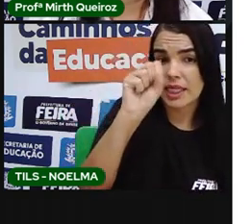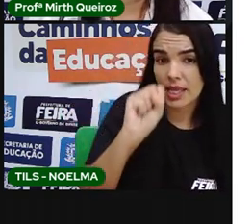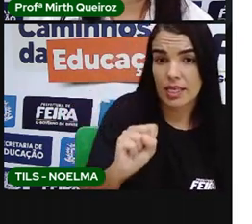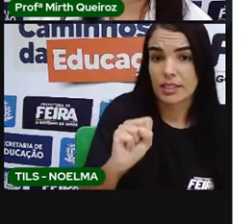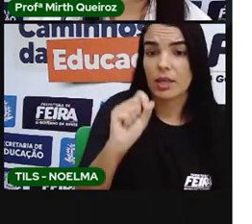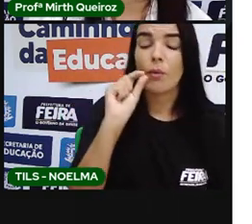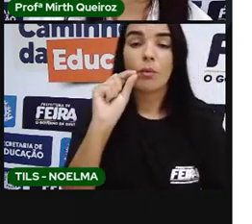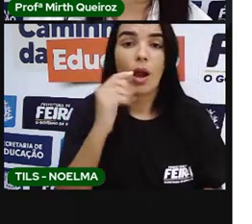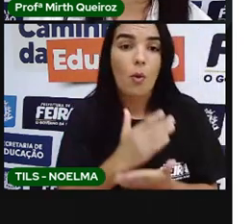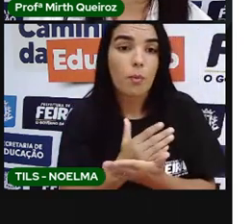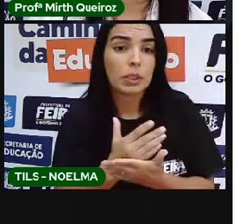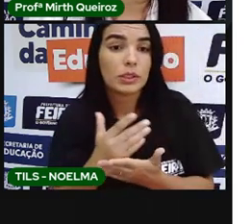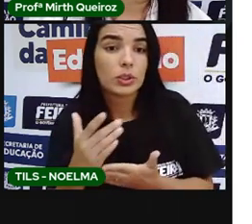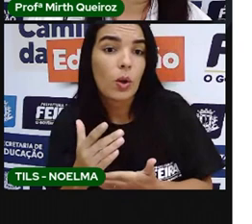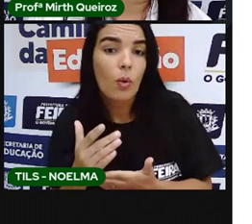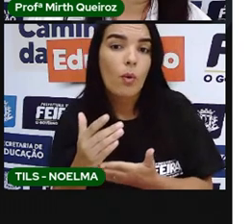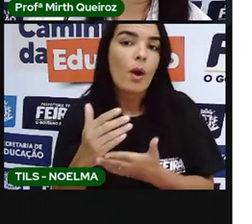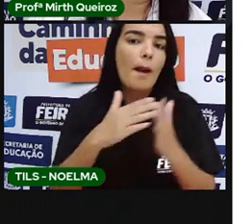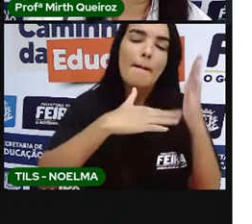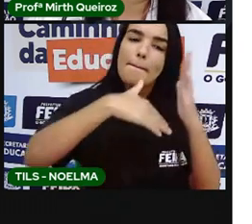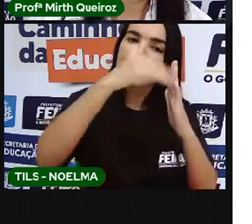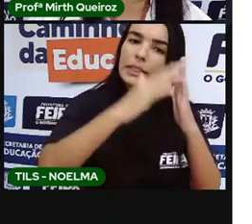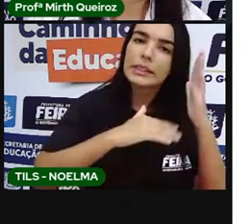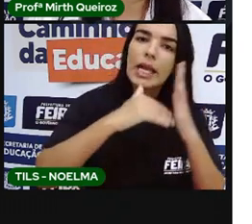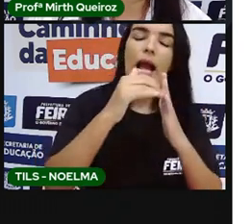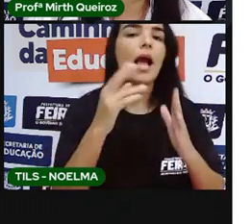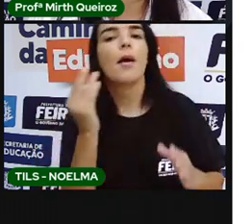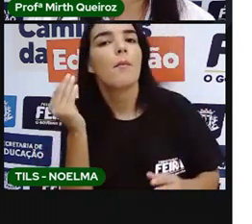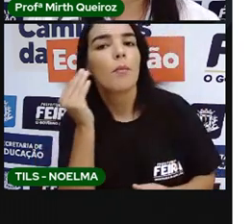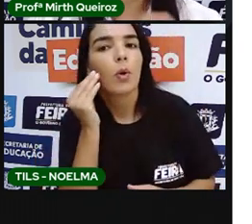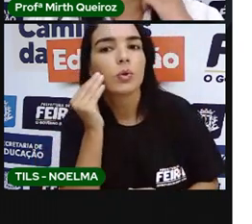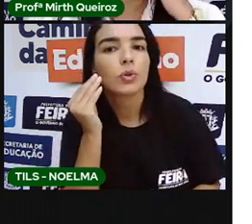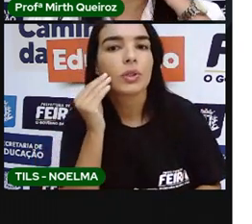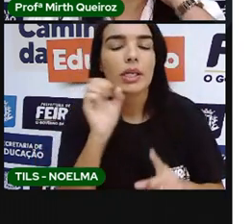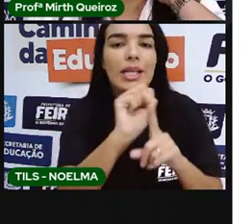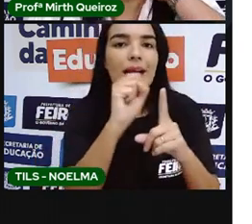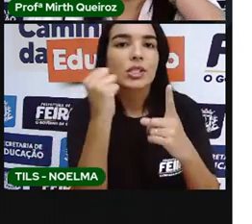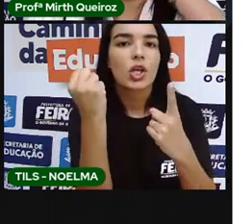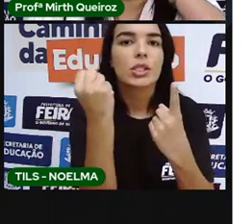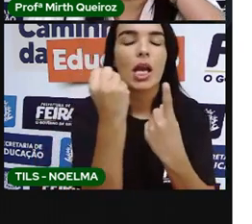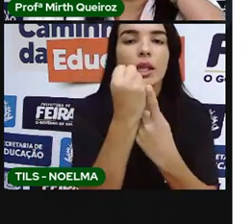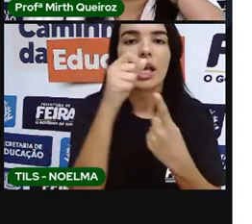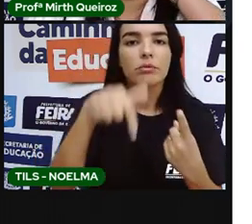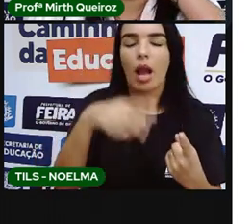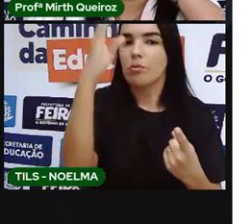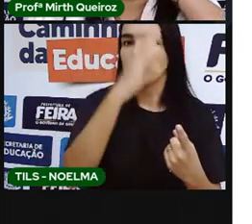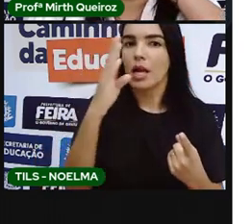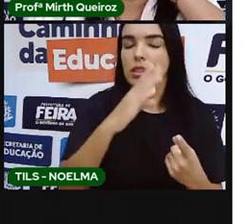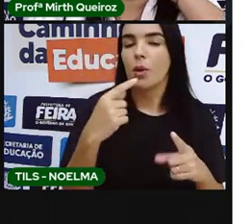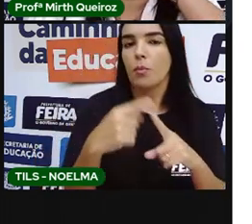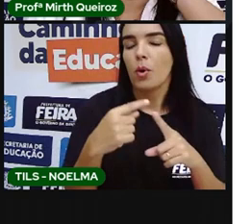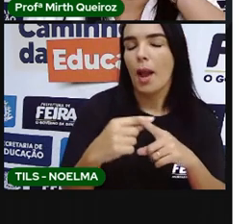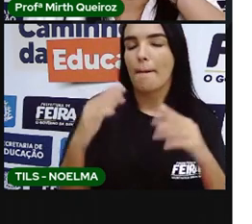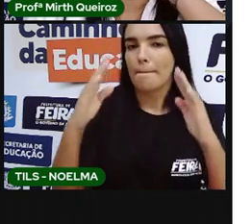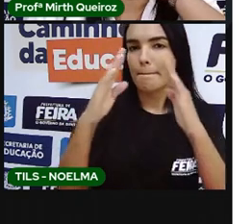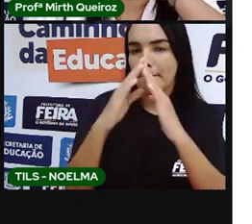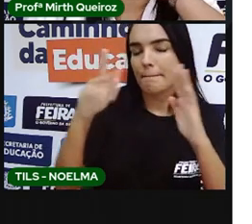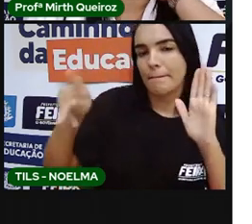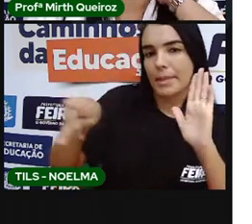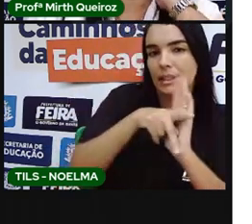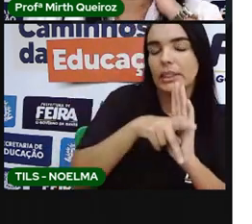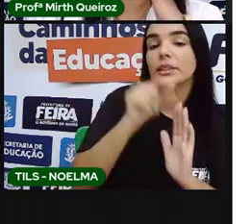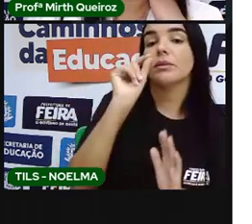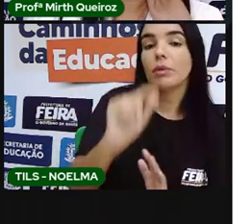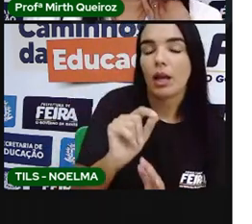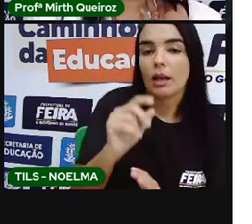Debré, ele já esteve presente ali já nesse período colonial, né? Aqui antecede aí